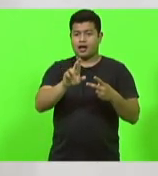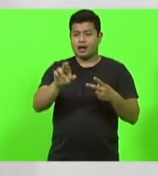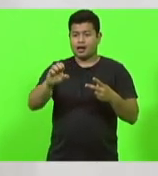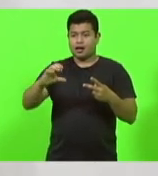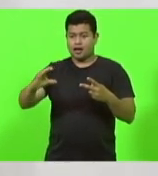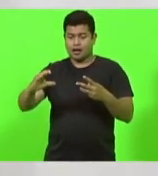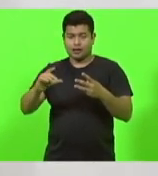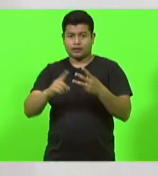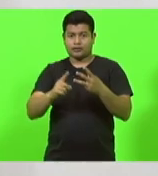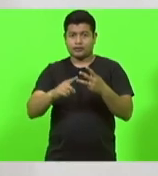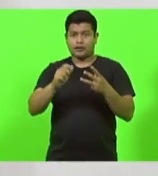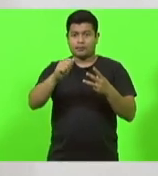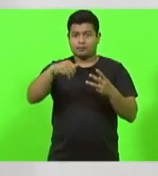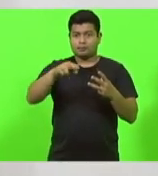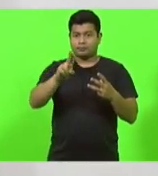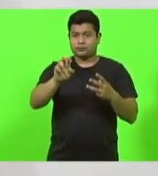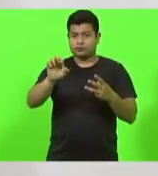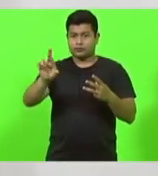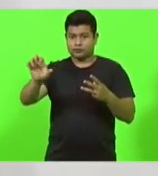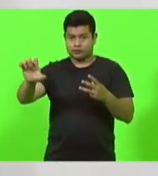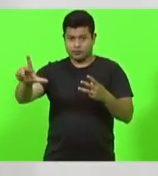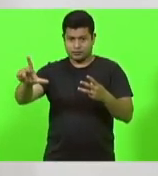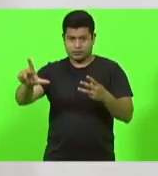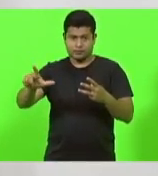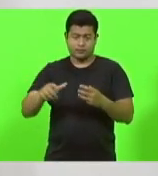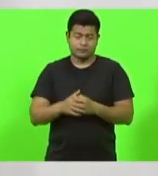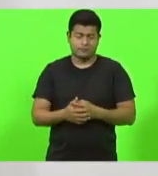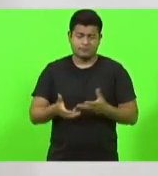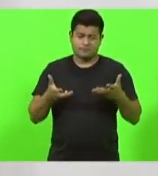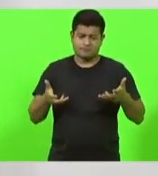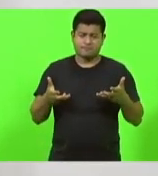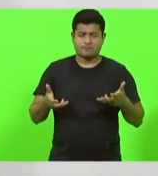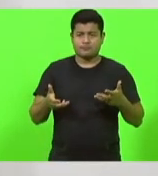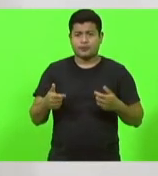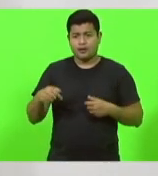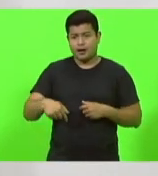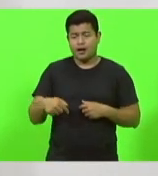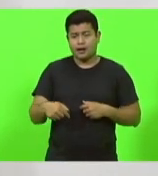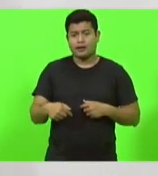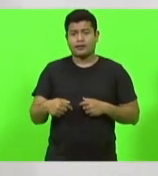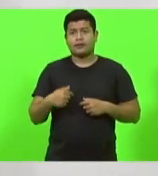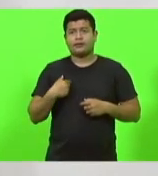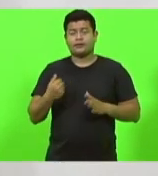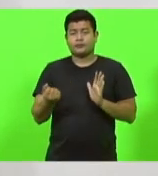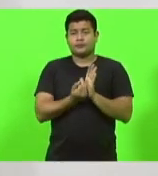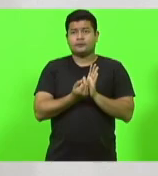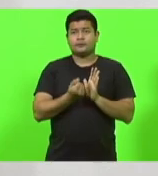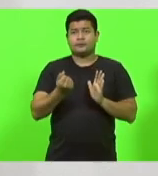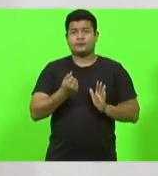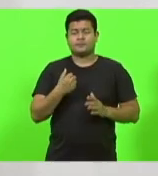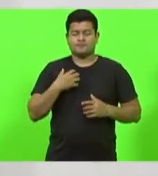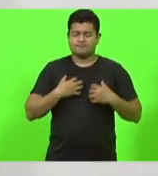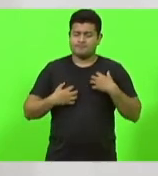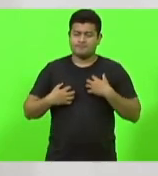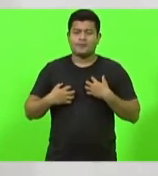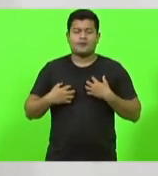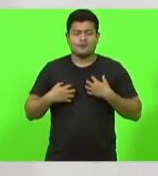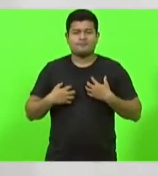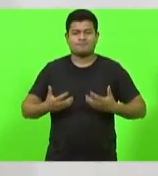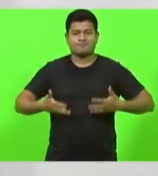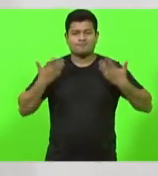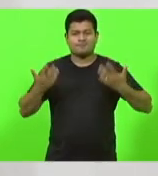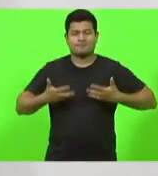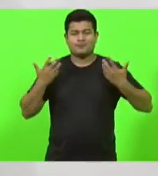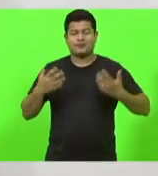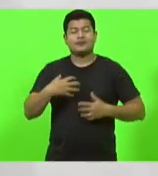aqui deixar aqui o meu registro de contentamento de poder estar